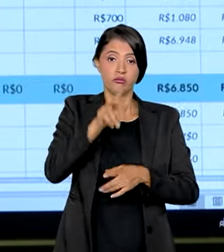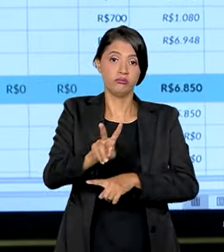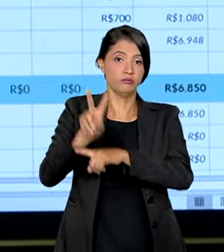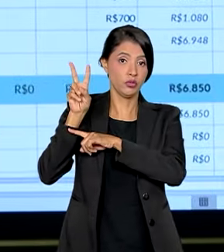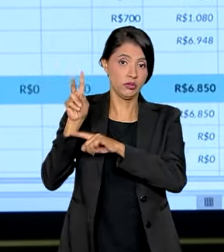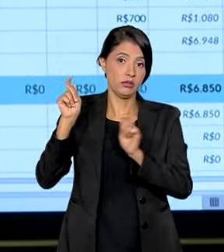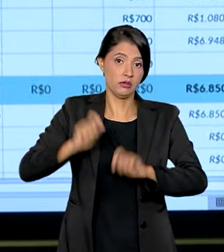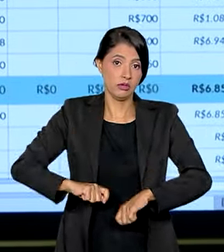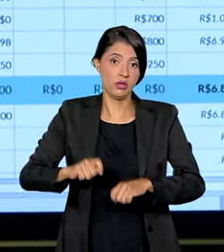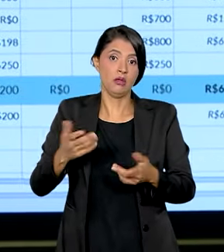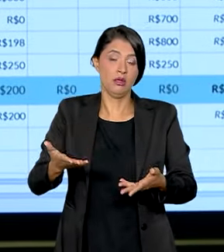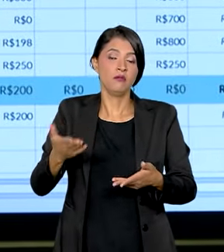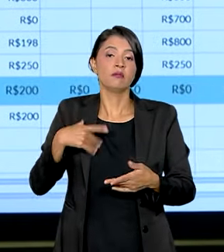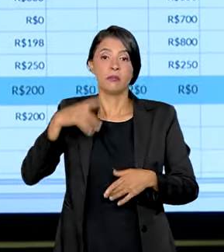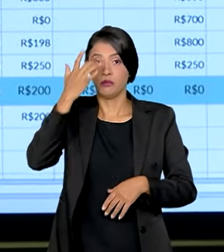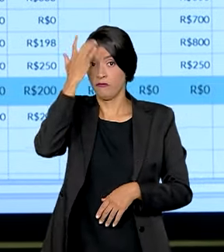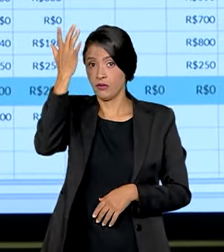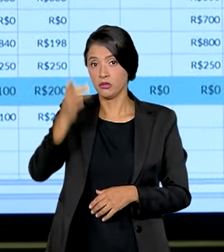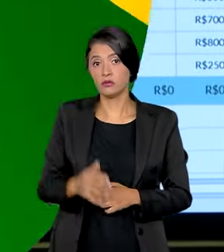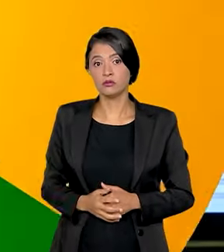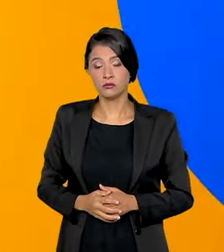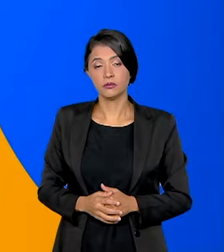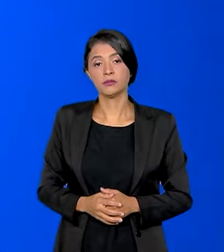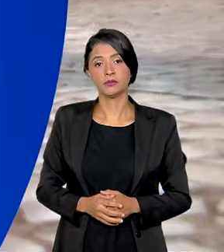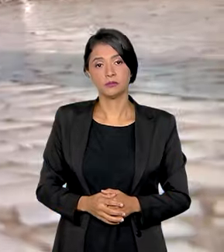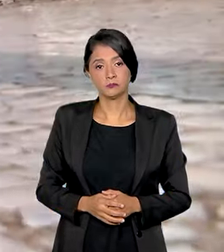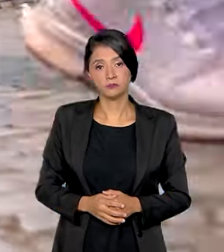e aliviar o peso das contas.